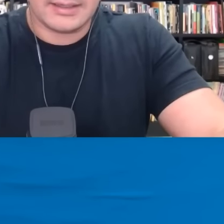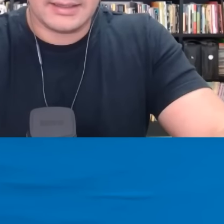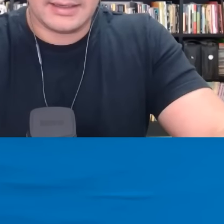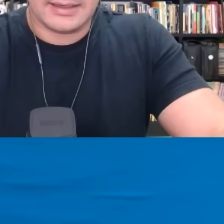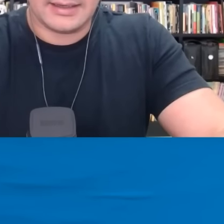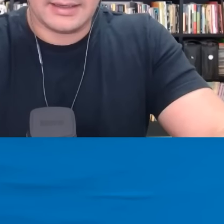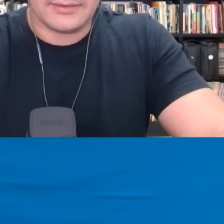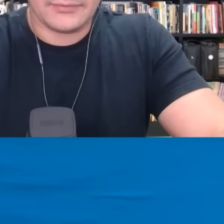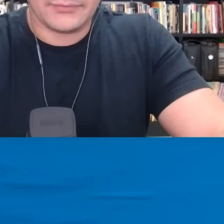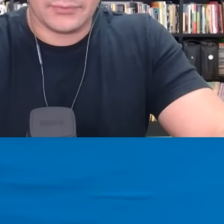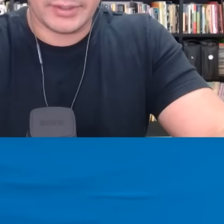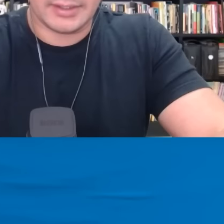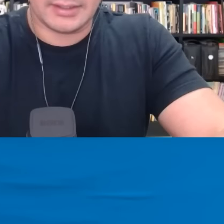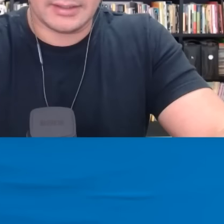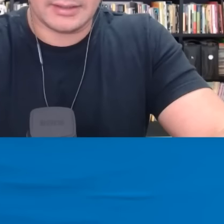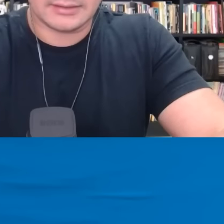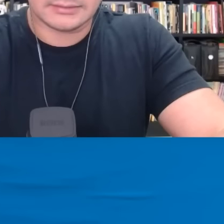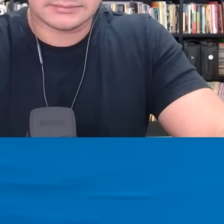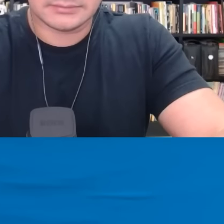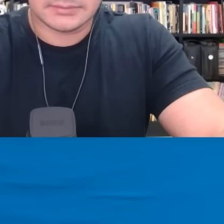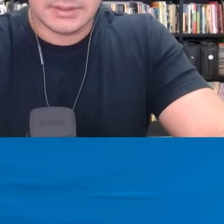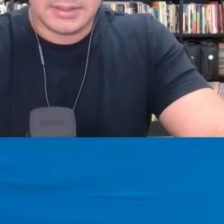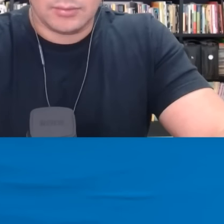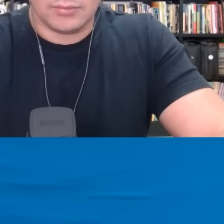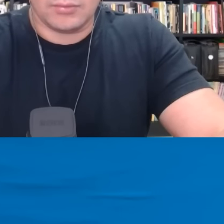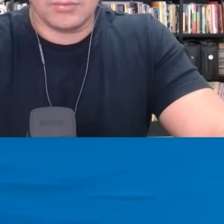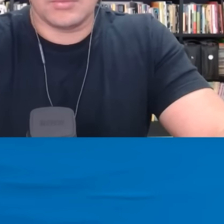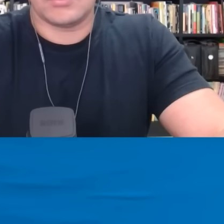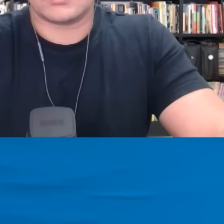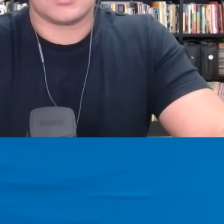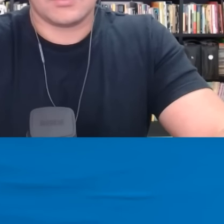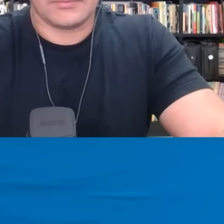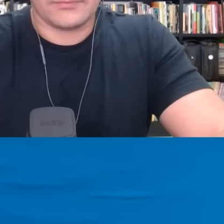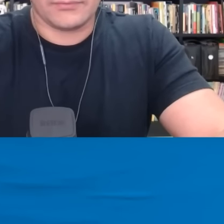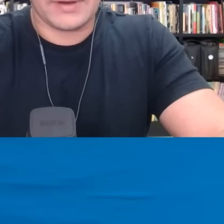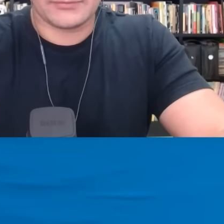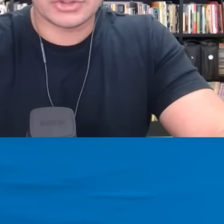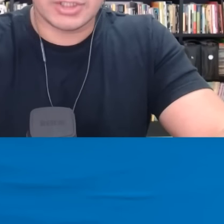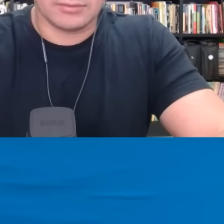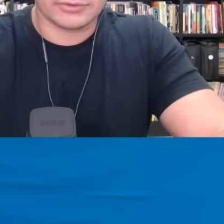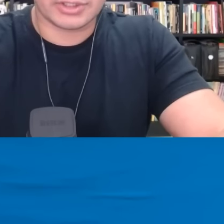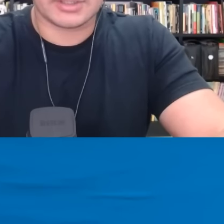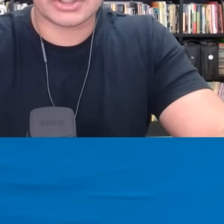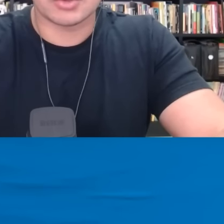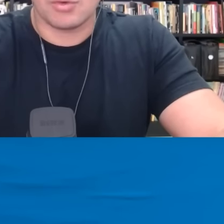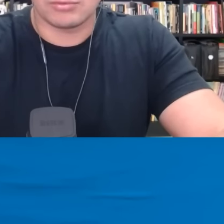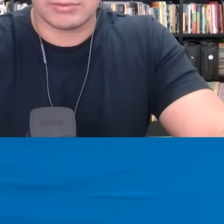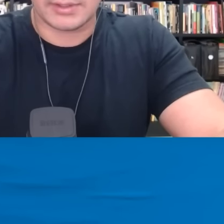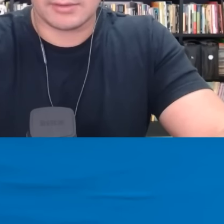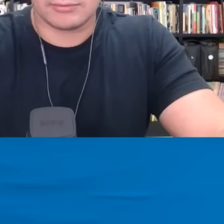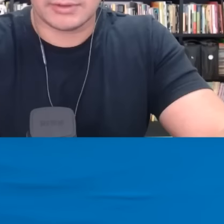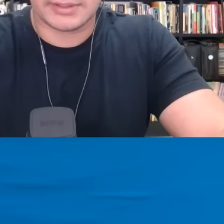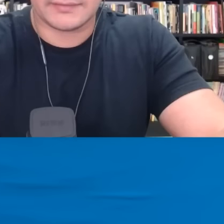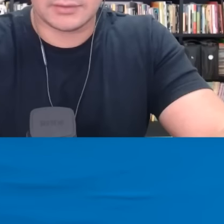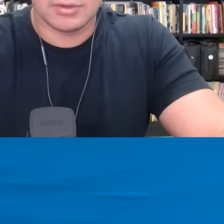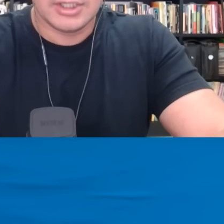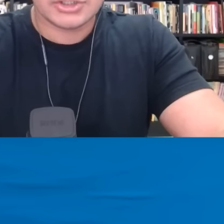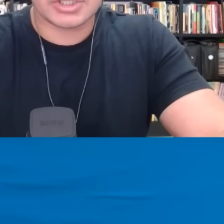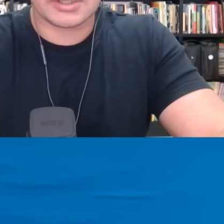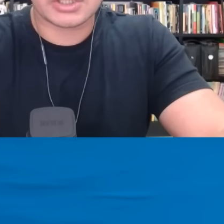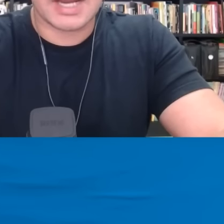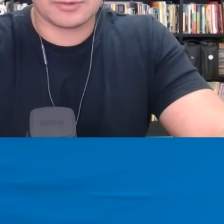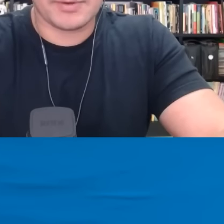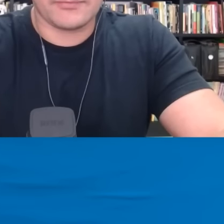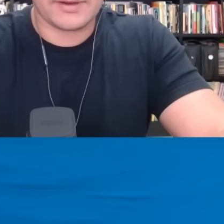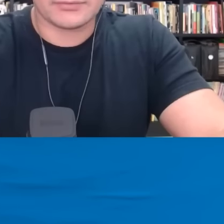Lula Foi O O Flávio Dino Chantageou o Lula O Lula teria sido